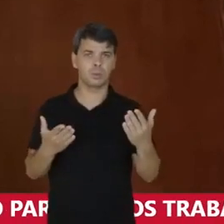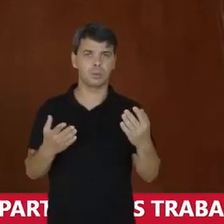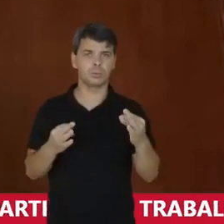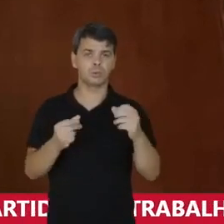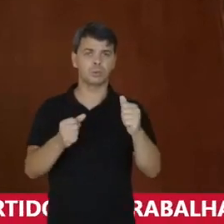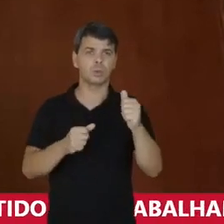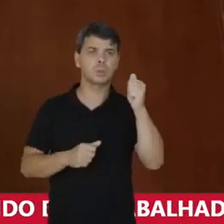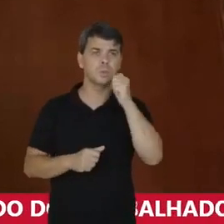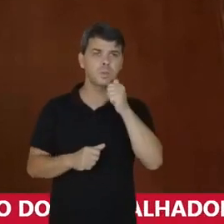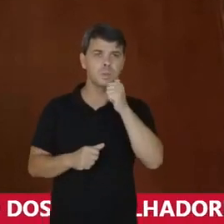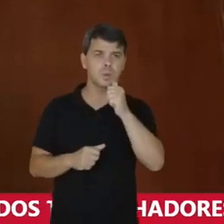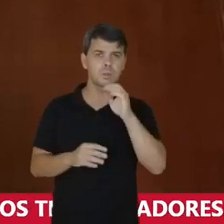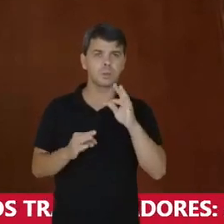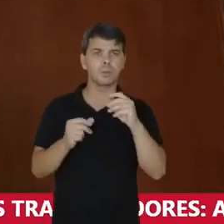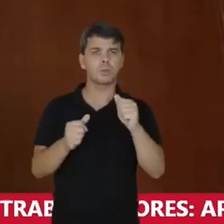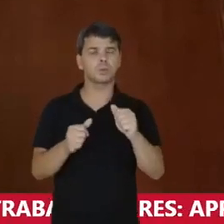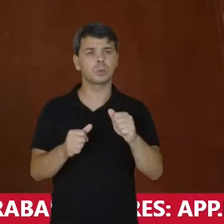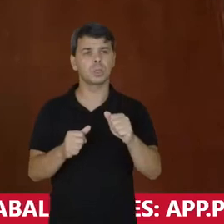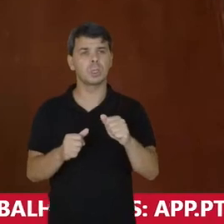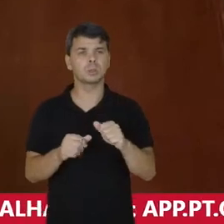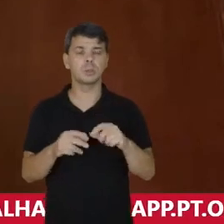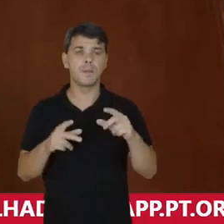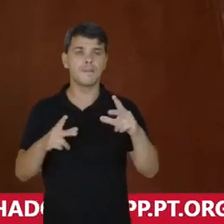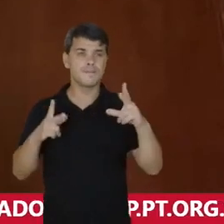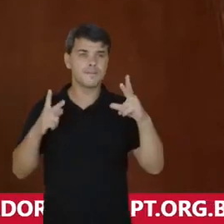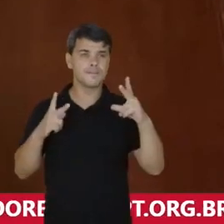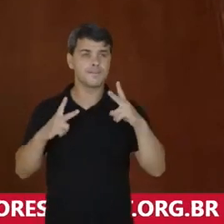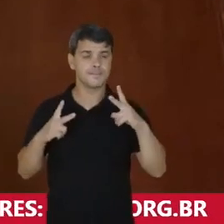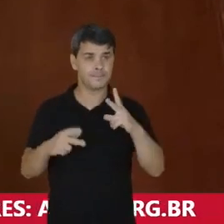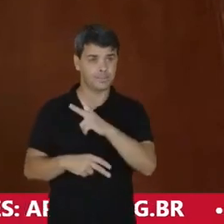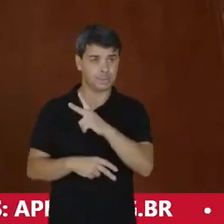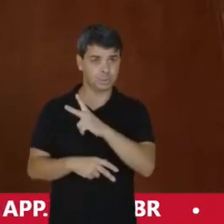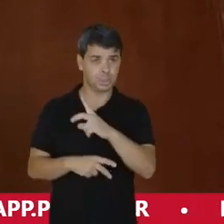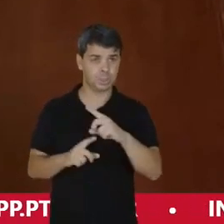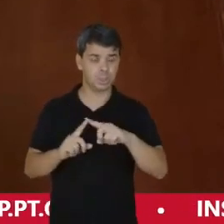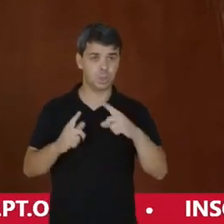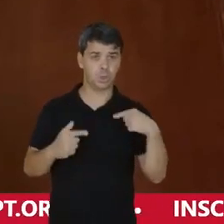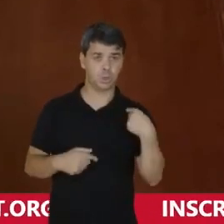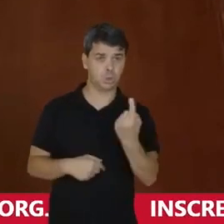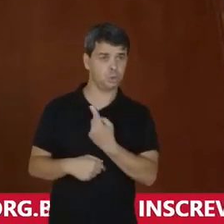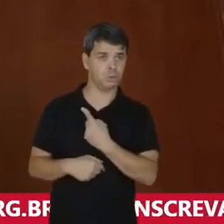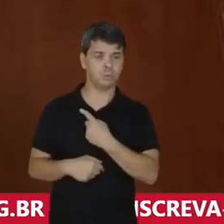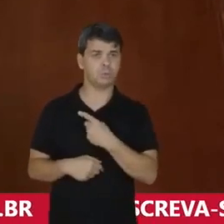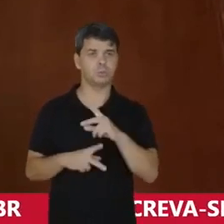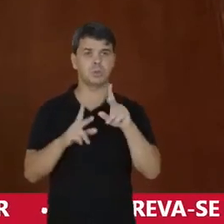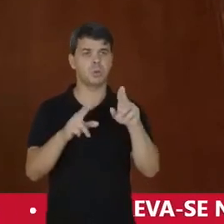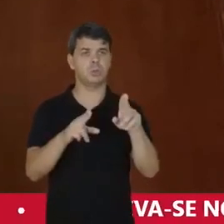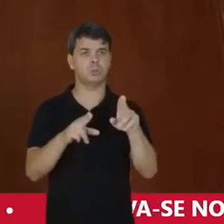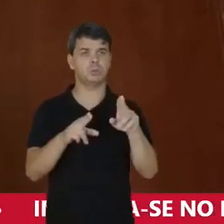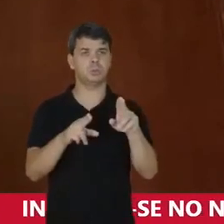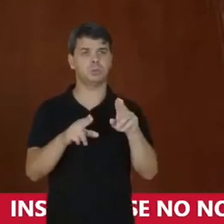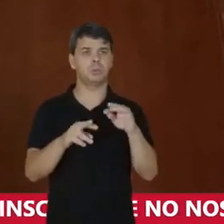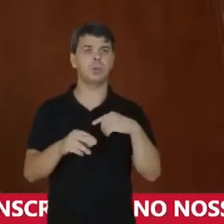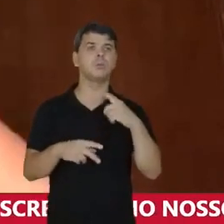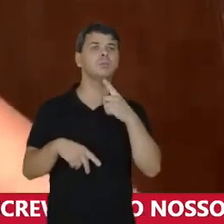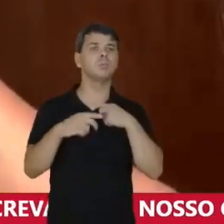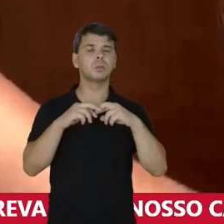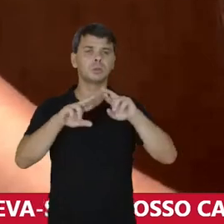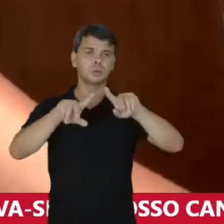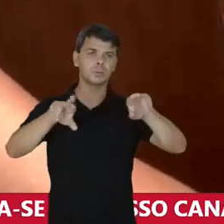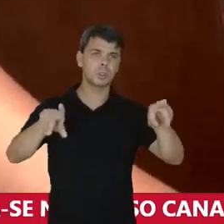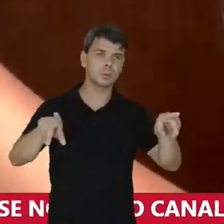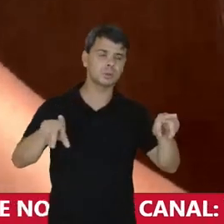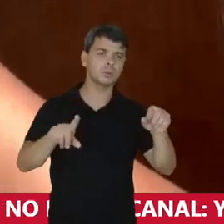Por todas as mulheridades Por todas as nossas Peculiaridades Pois nós não somos Todas iguais Cada uma de nós Tem uma necessidade